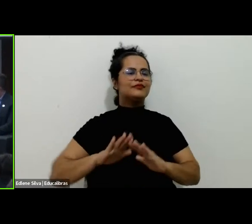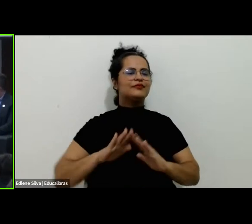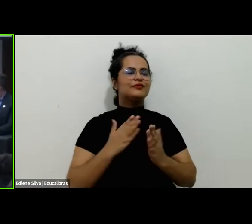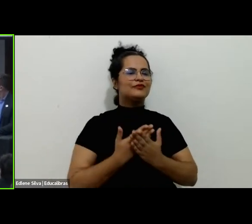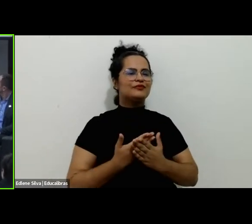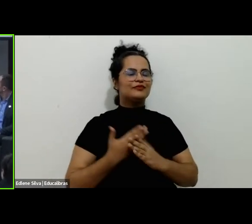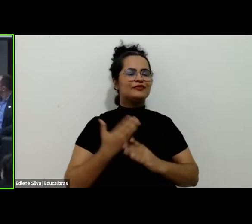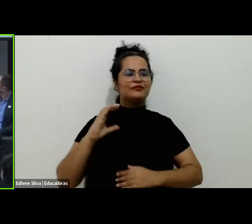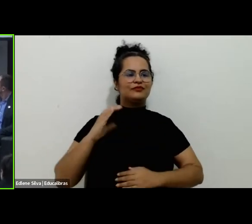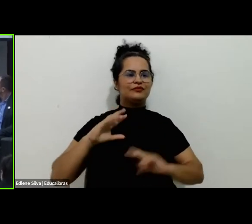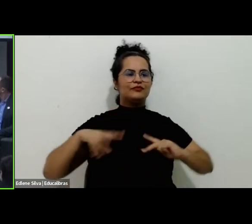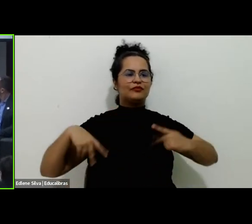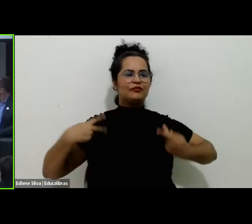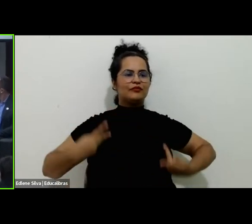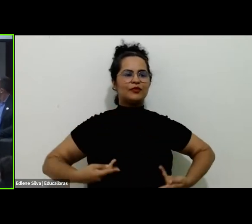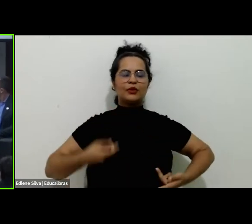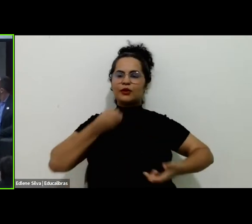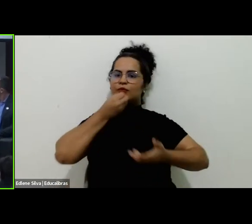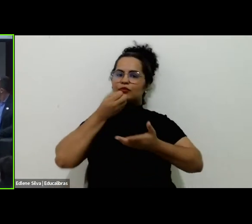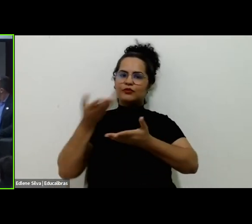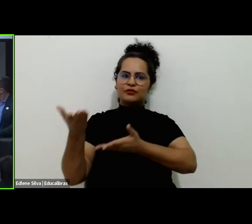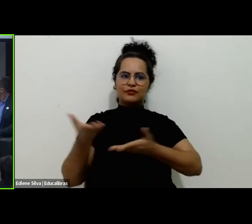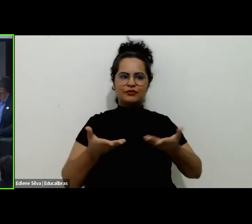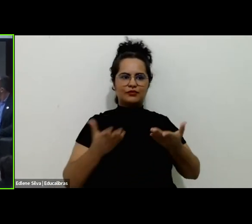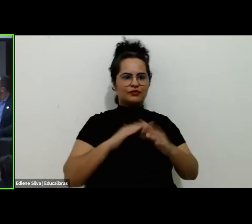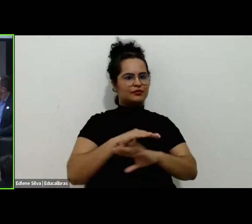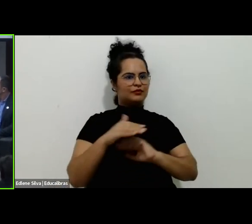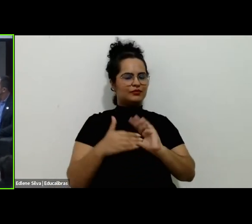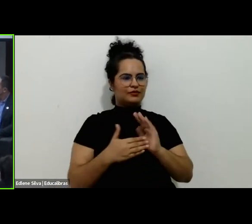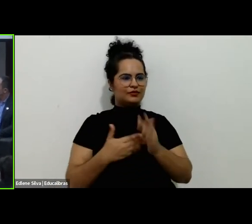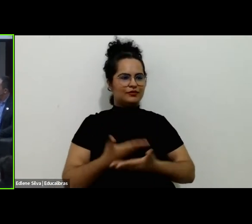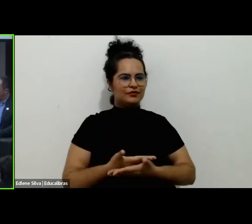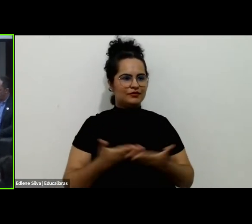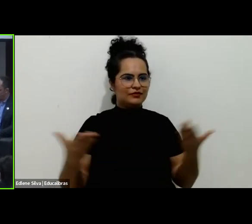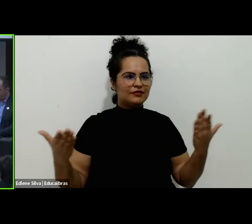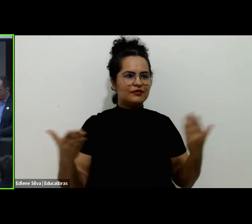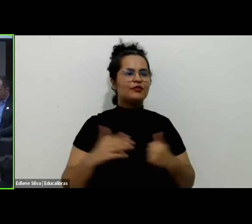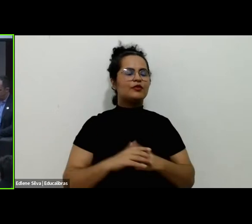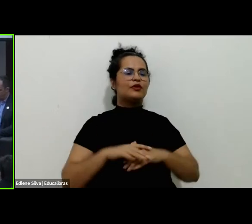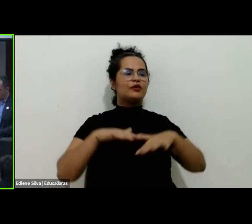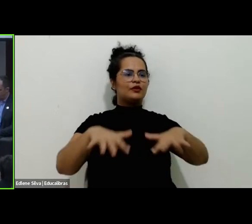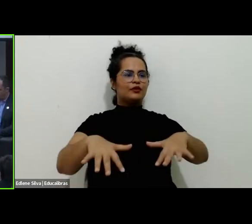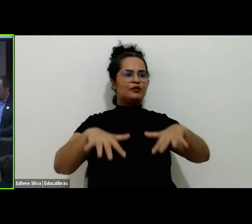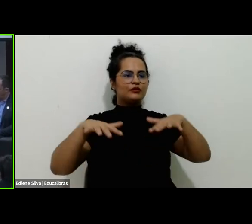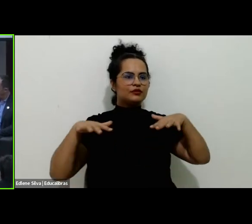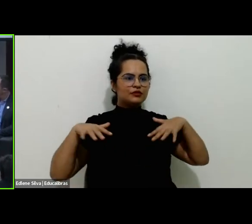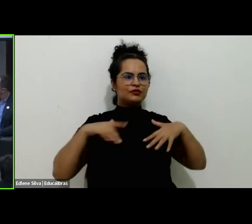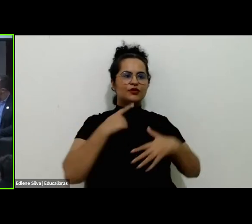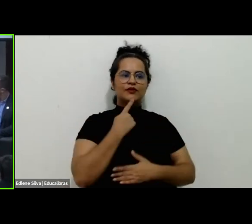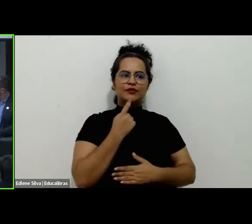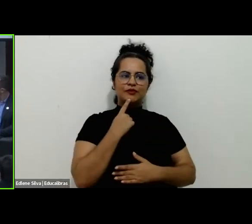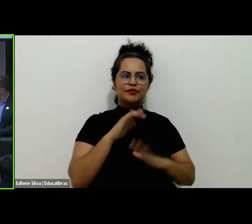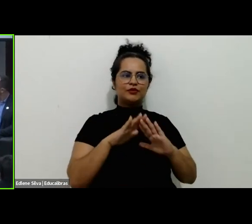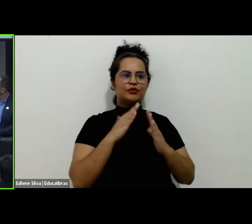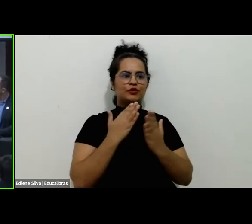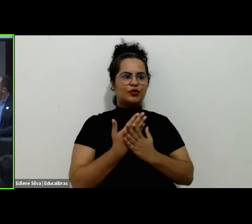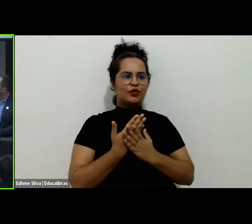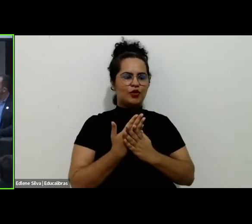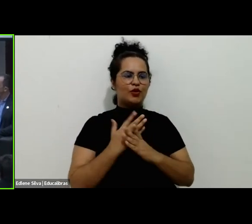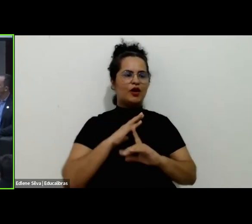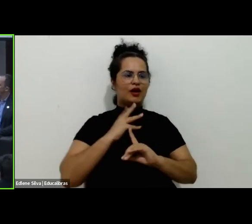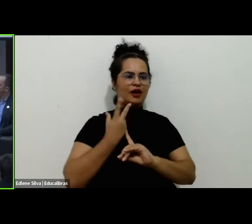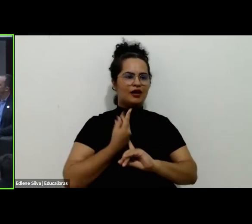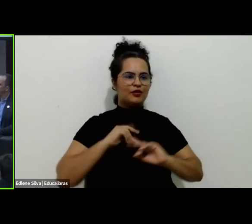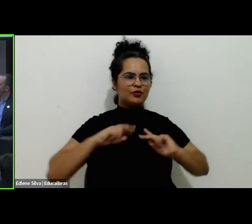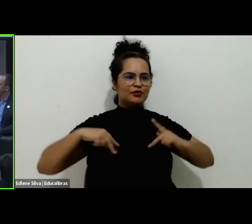o que me cabe aqui é das boas-vindas a todos vocês, aqui no Auditório Vermelho, da nossa Escola de Arte, Ciências e Humanidades, da